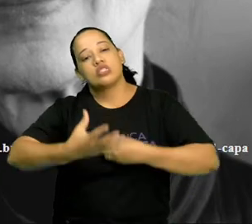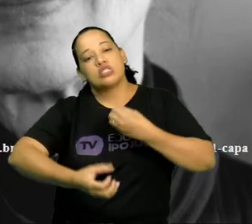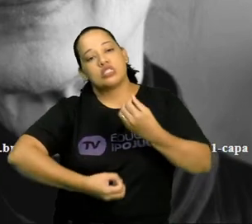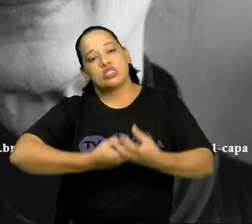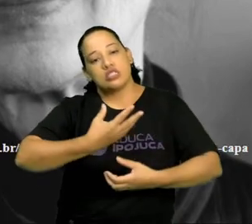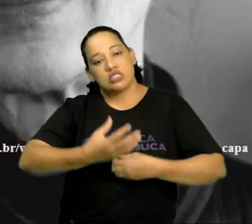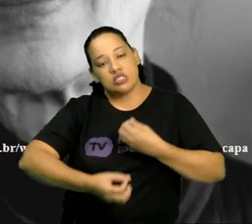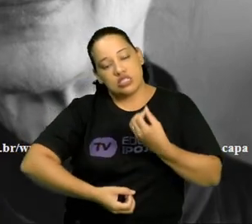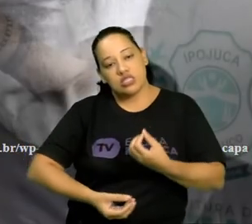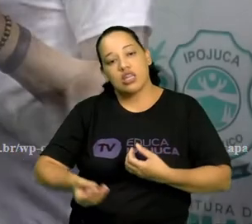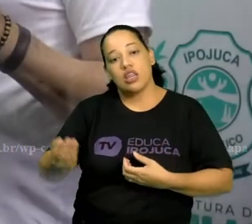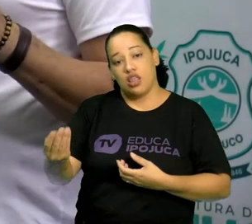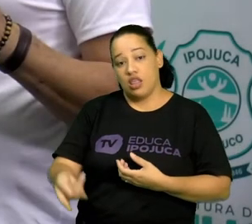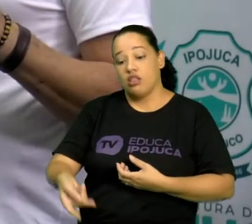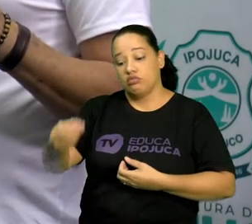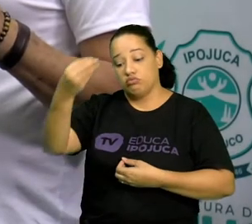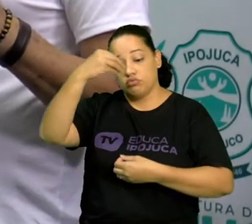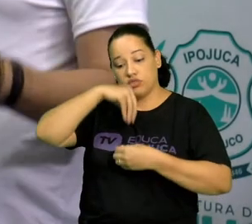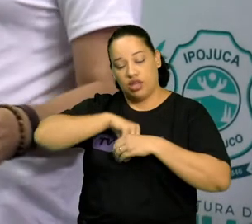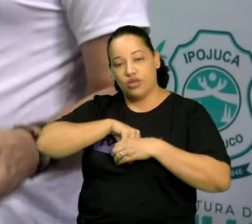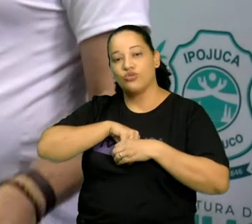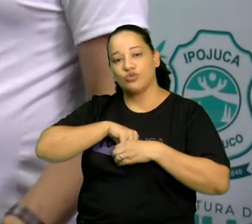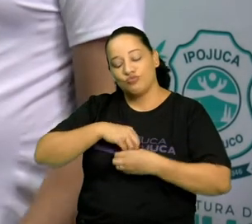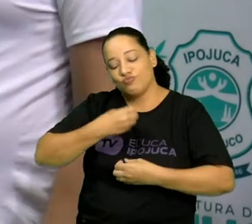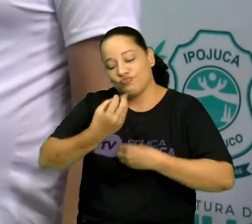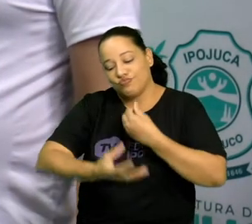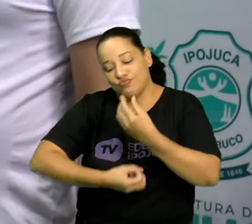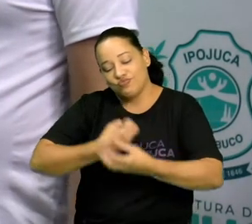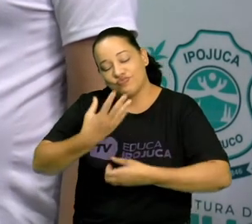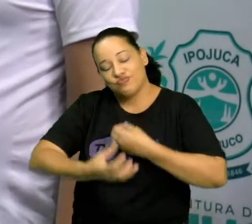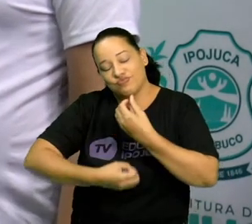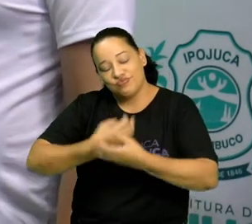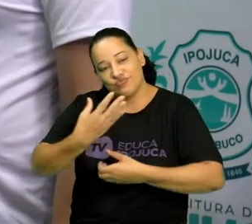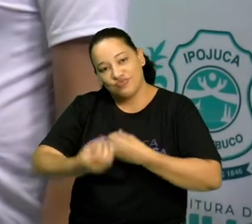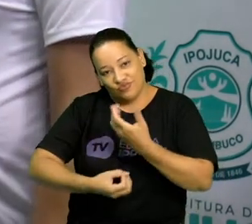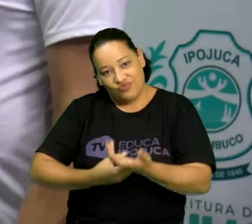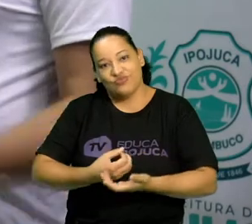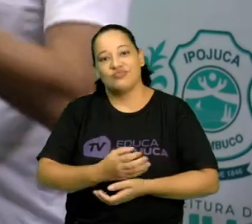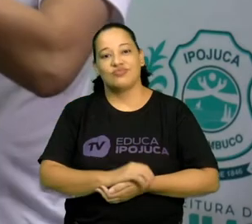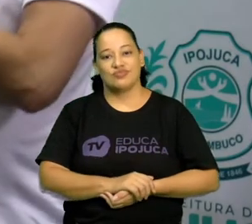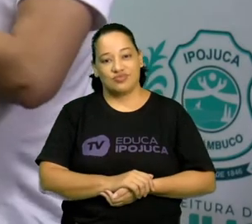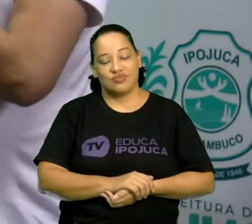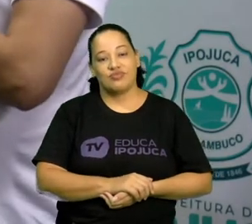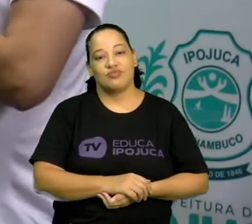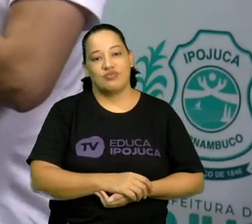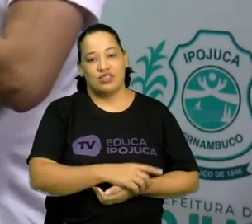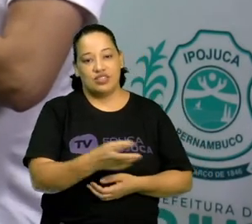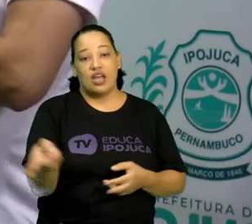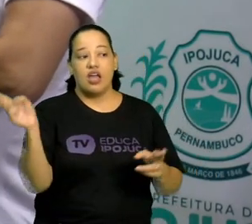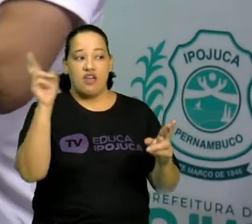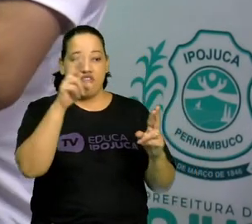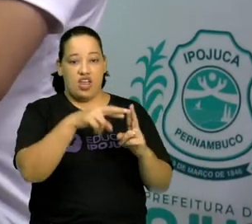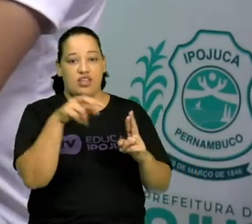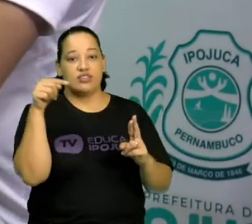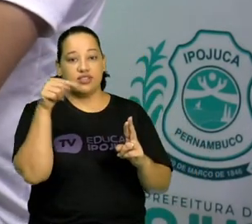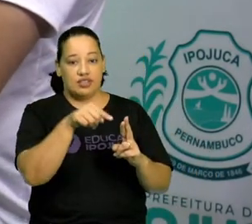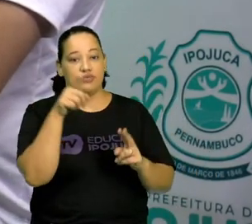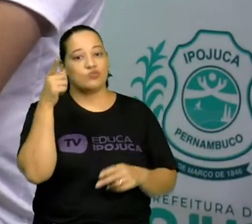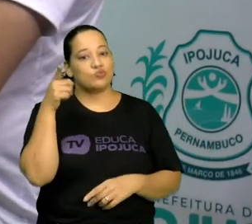internas. Pina Bausch. Ok? Aqui estão as referências desse material